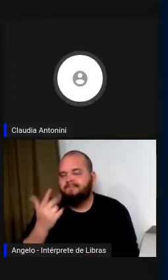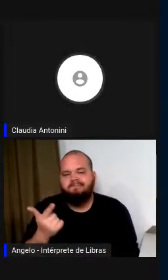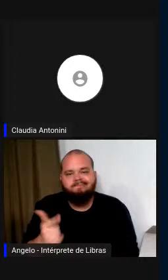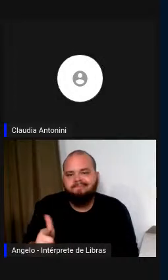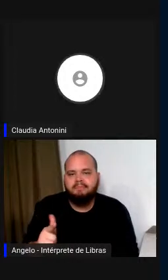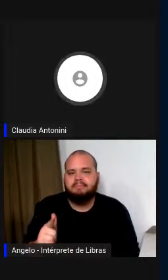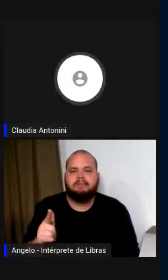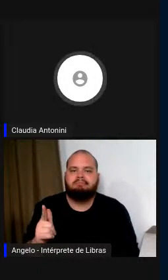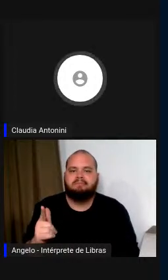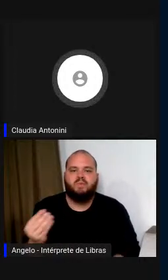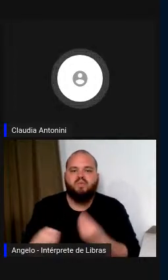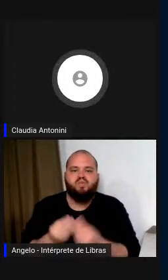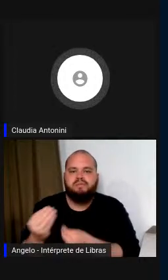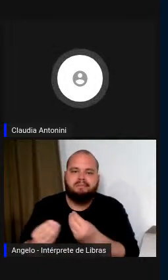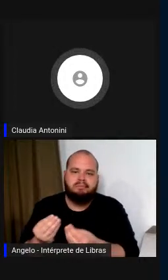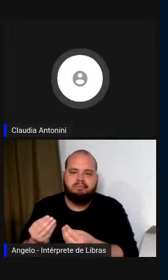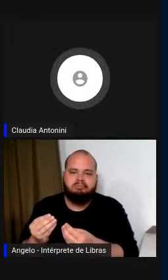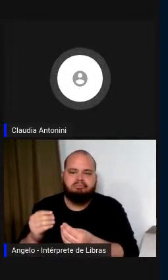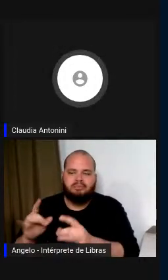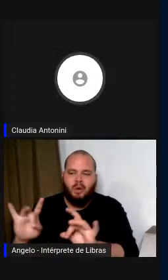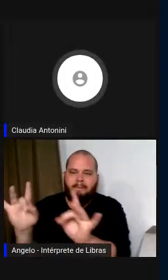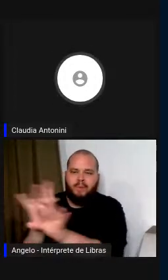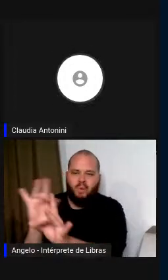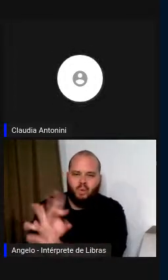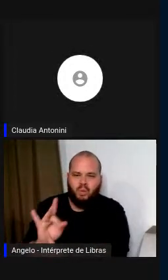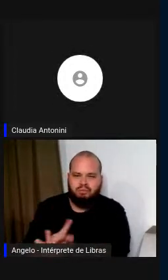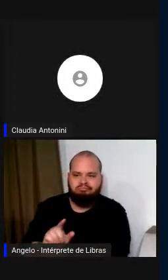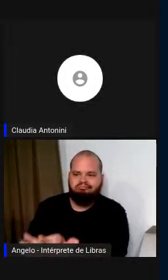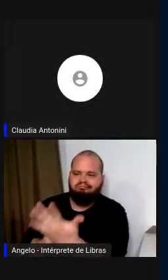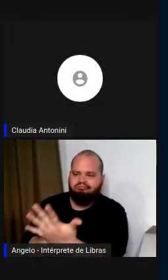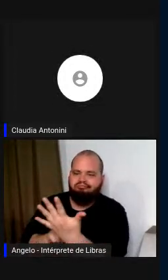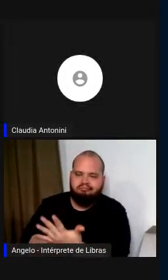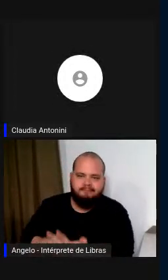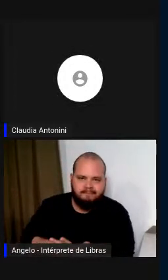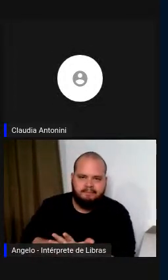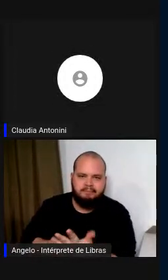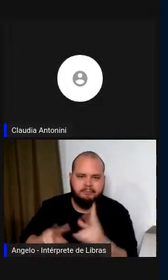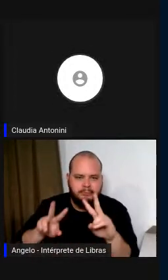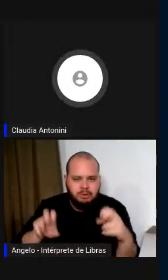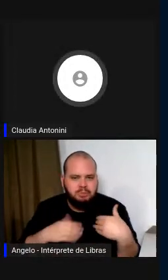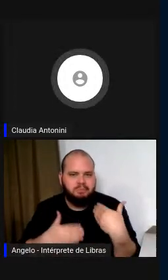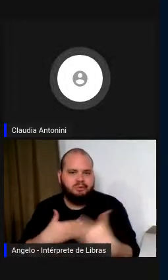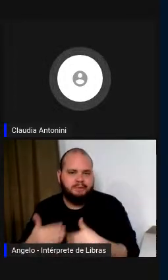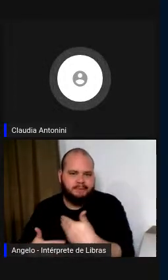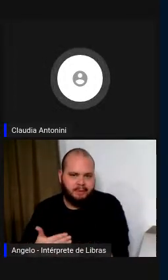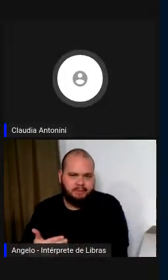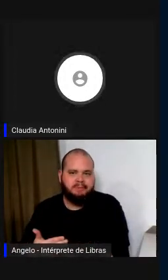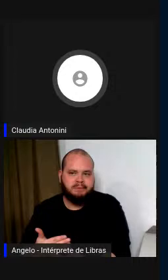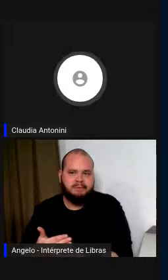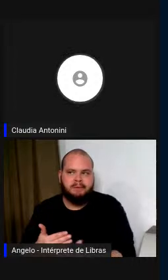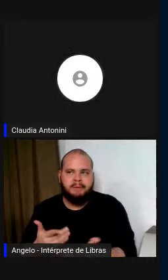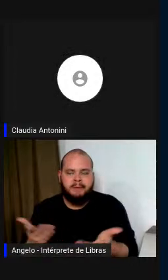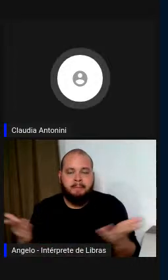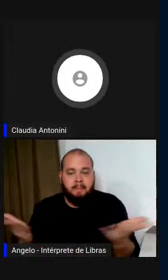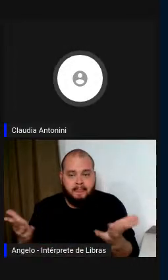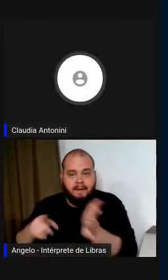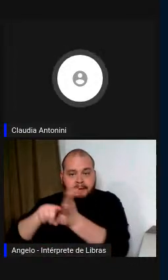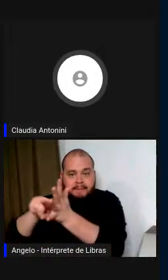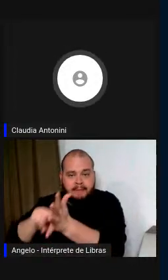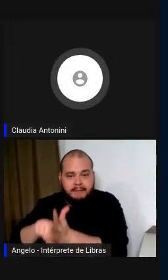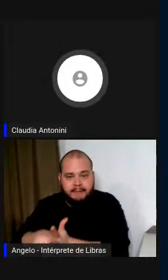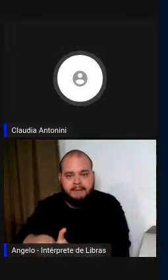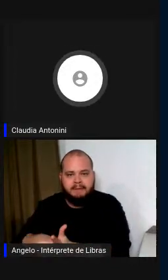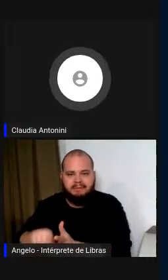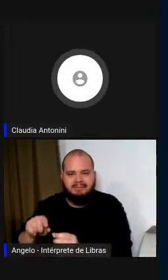no ponto de vista da análise do processo. As pesquisas feitas